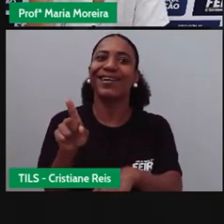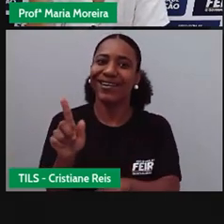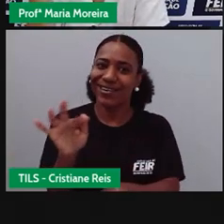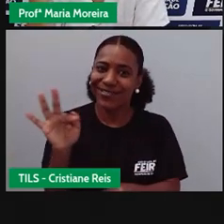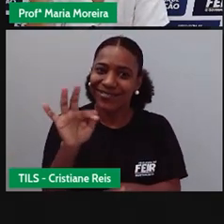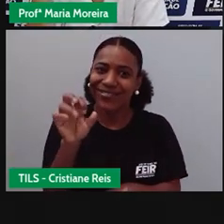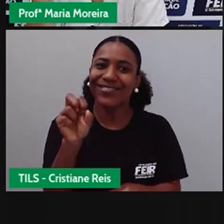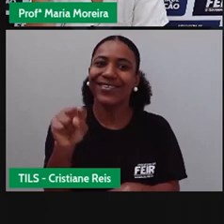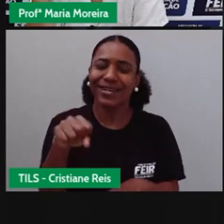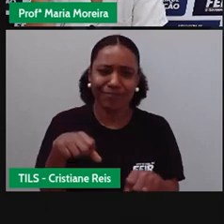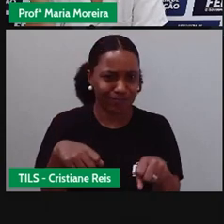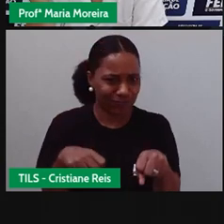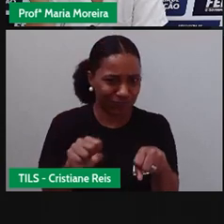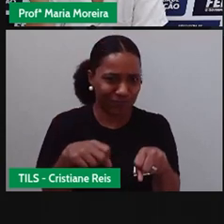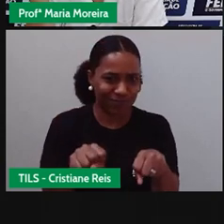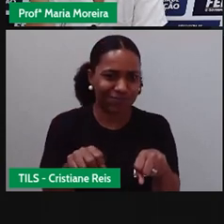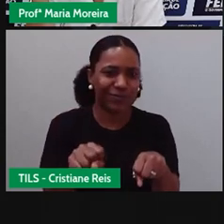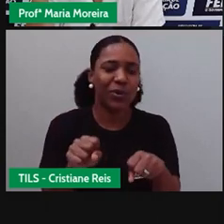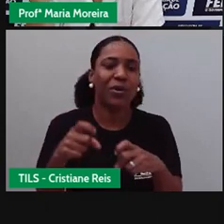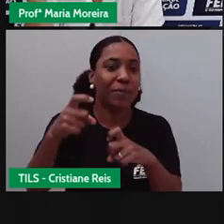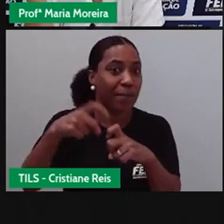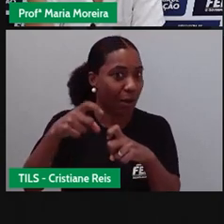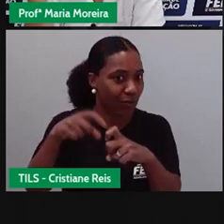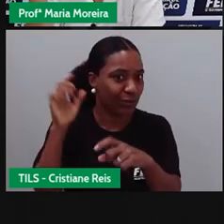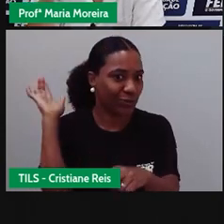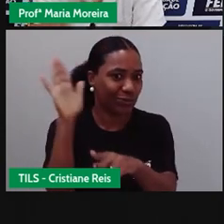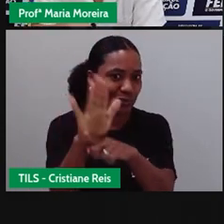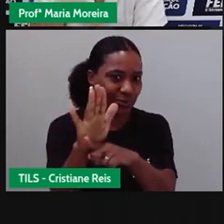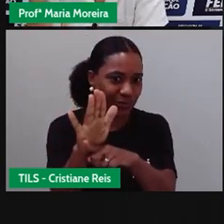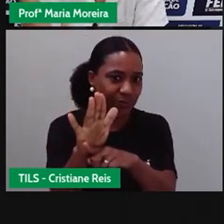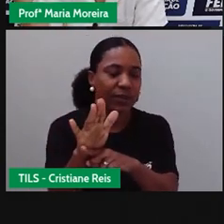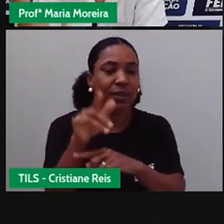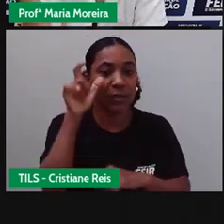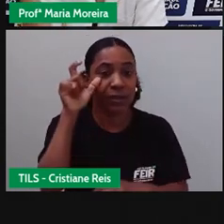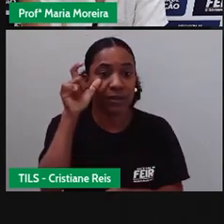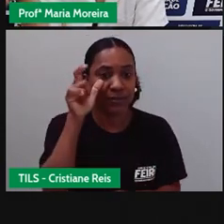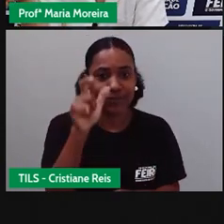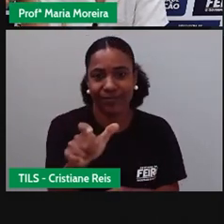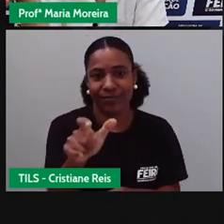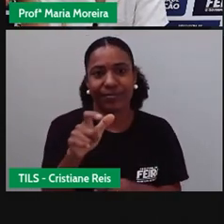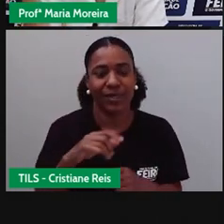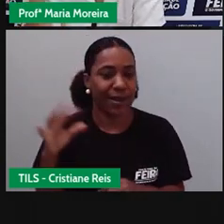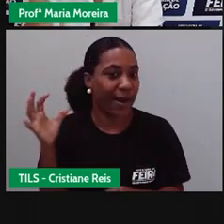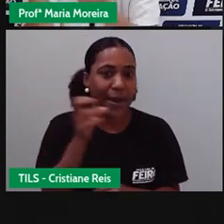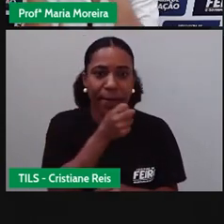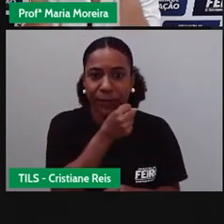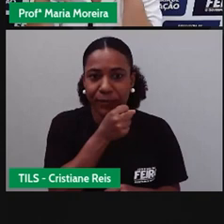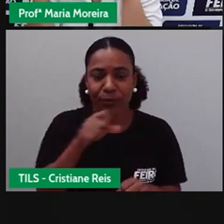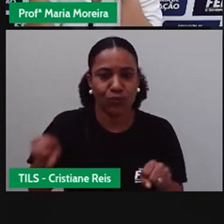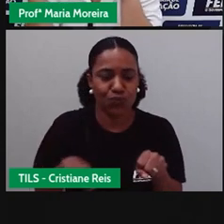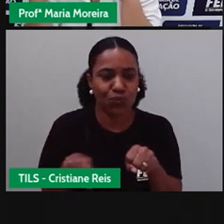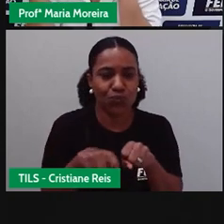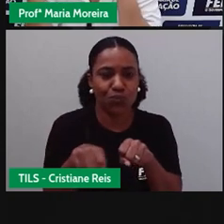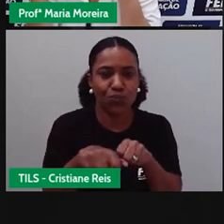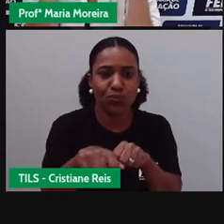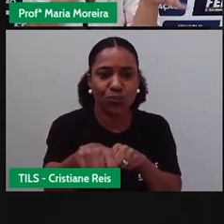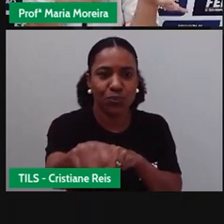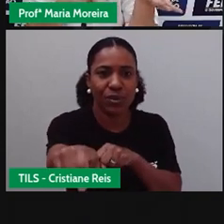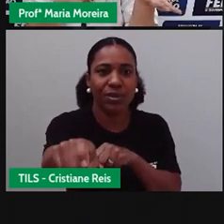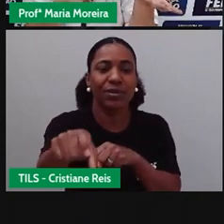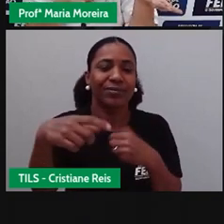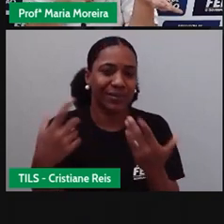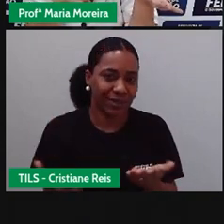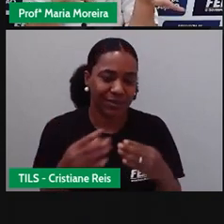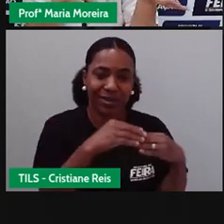né, moto do SAMU, que interessante. E é interessante porque eles chegam o quê? Mais rápido. São para atendimento, você não precisa da